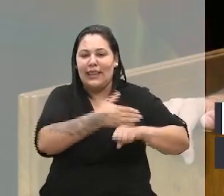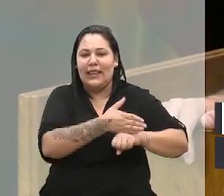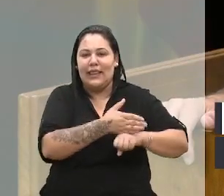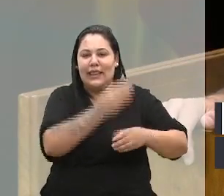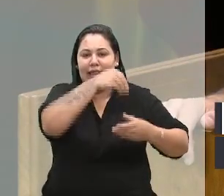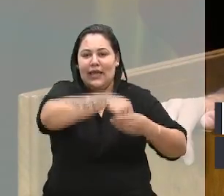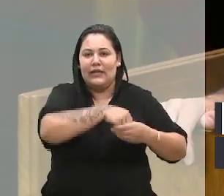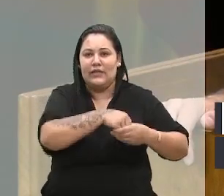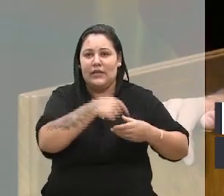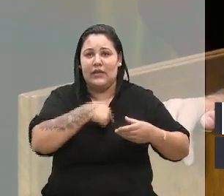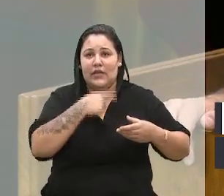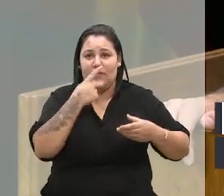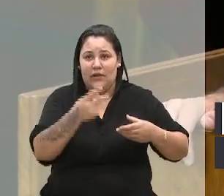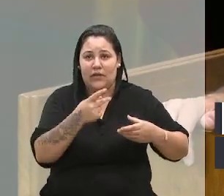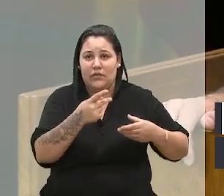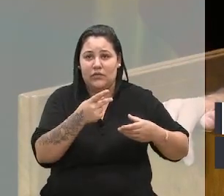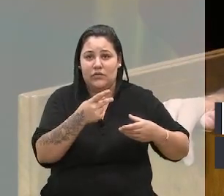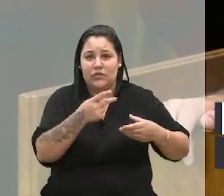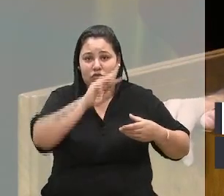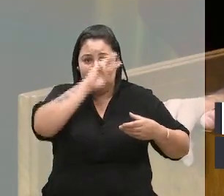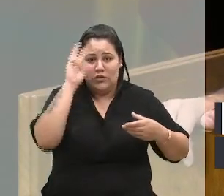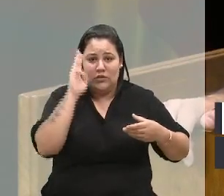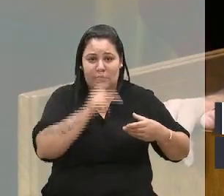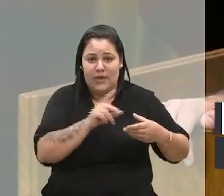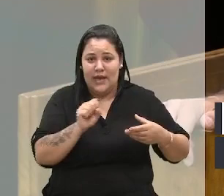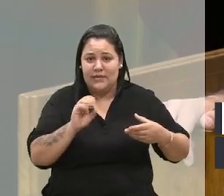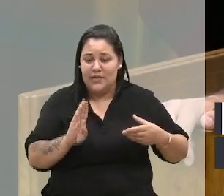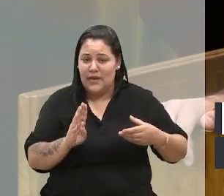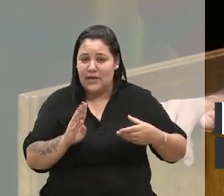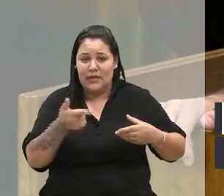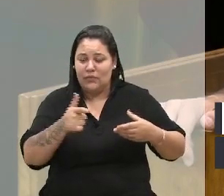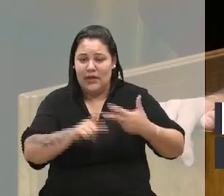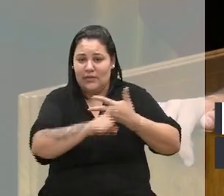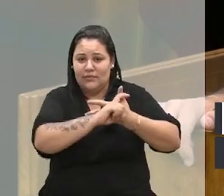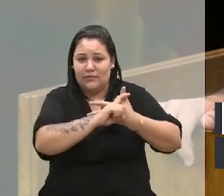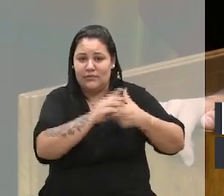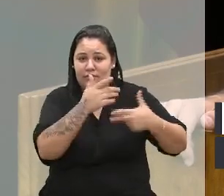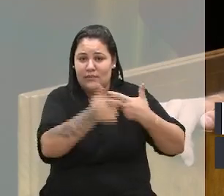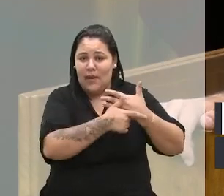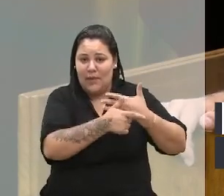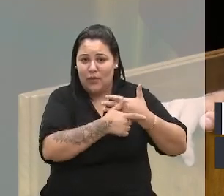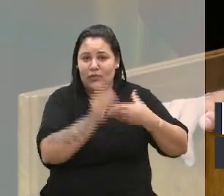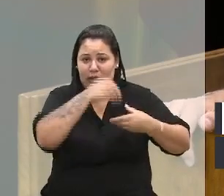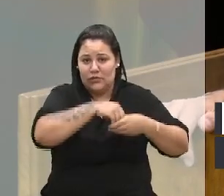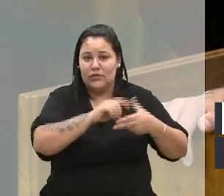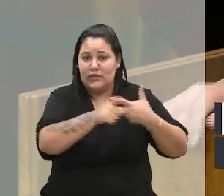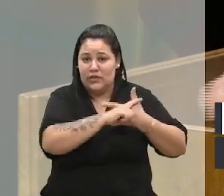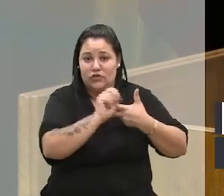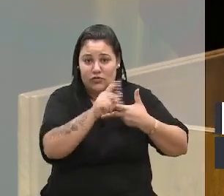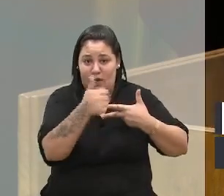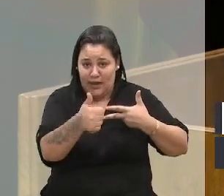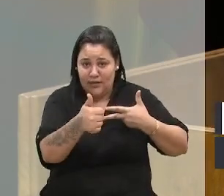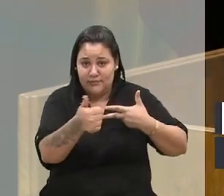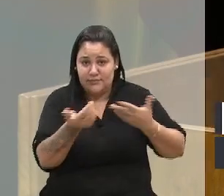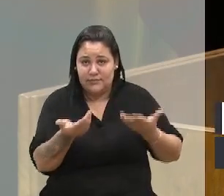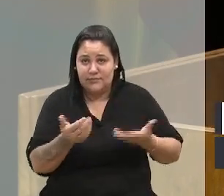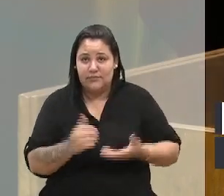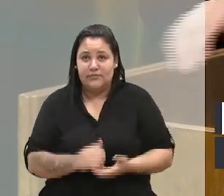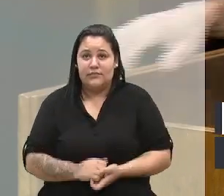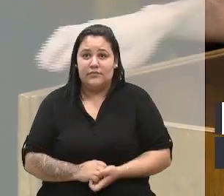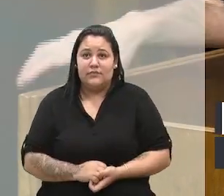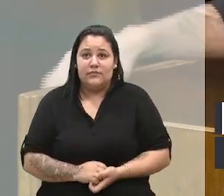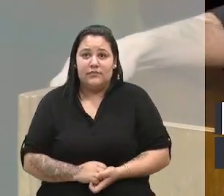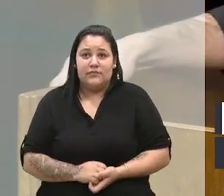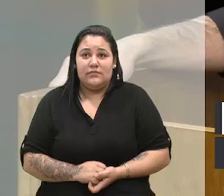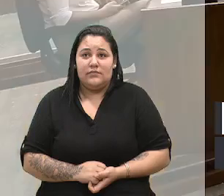grava. Juliano Valim, PSD, não tem cargo no Executivo de Caxias do Sul. Ok? Declaração da Lívia PTB.